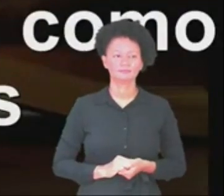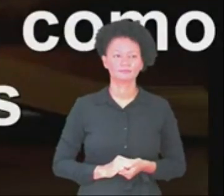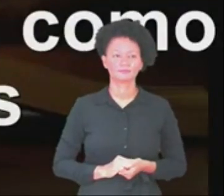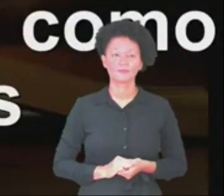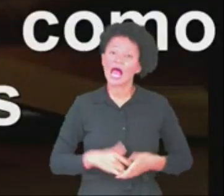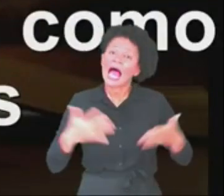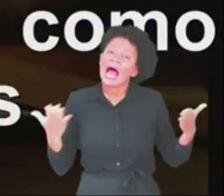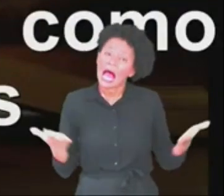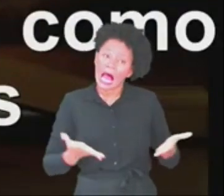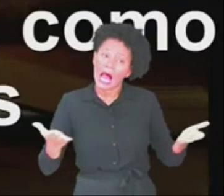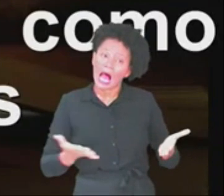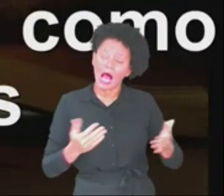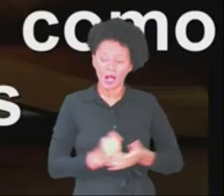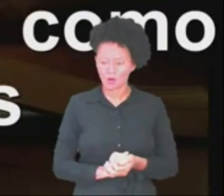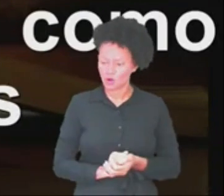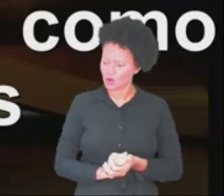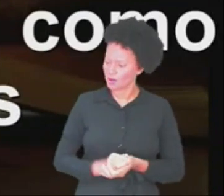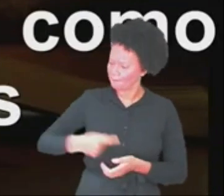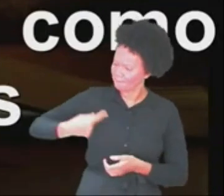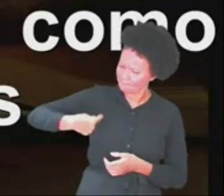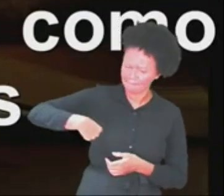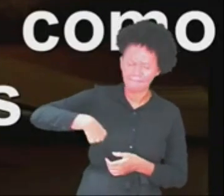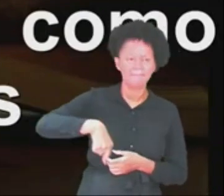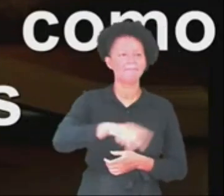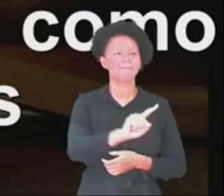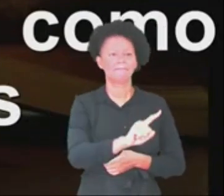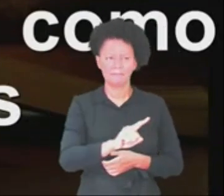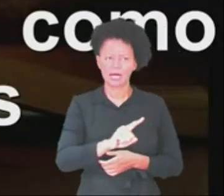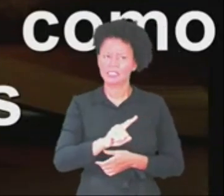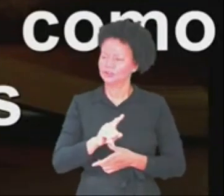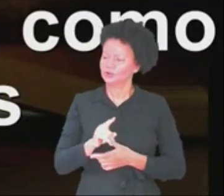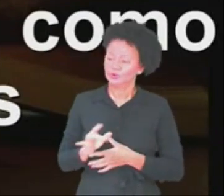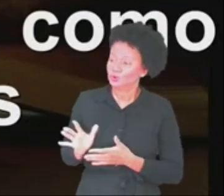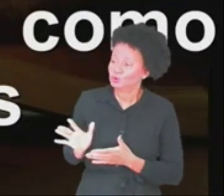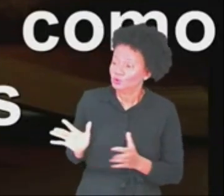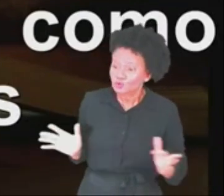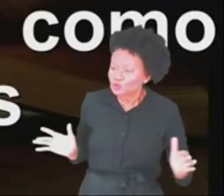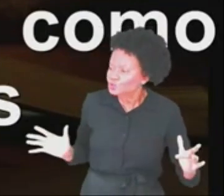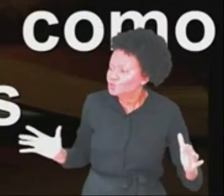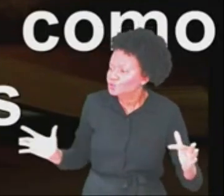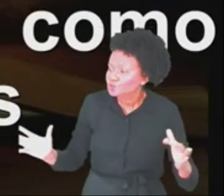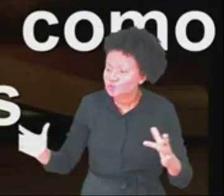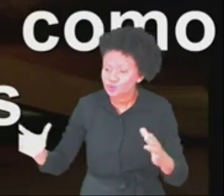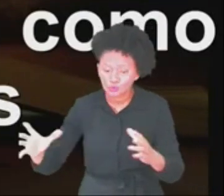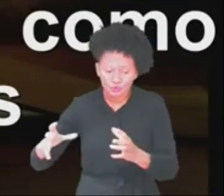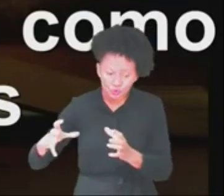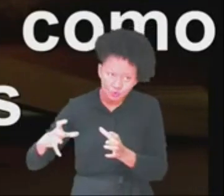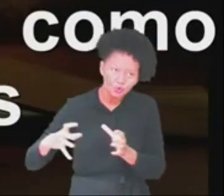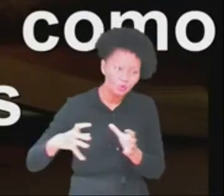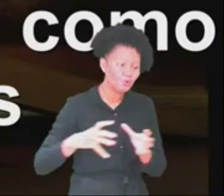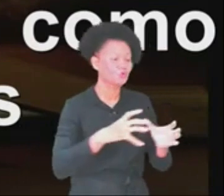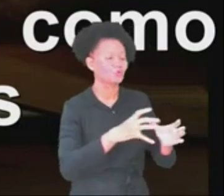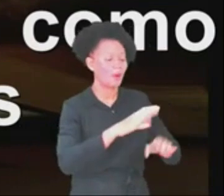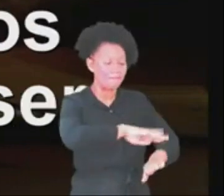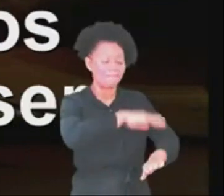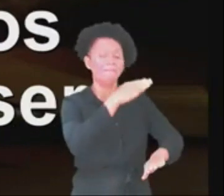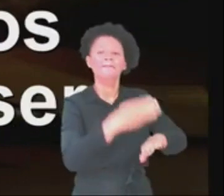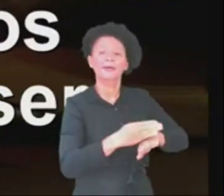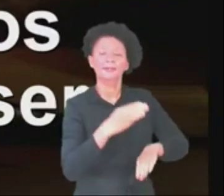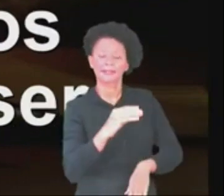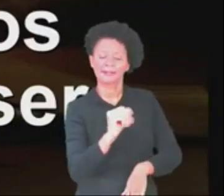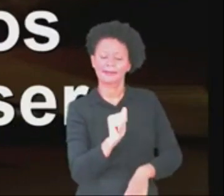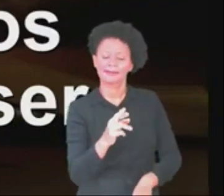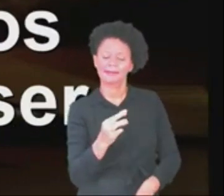Agora, pois, envia, ajunta a mim todo Israel no Monte Carmelo, como também os